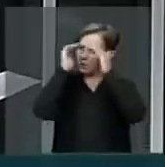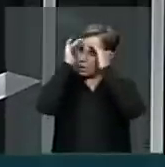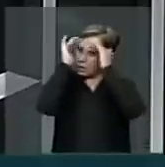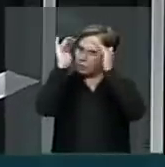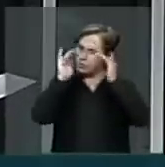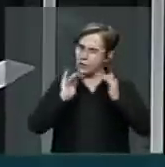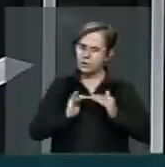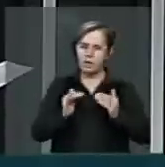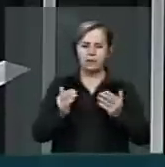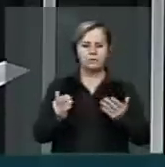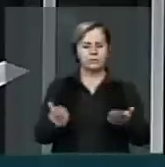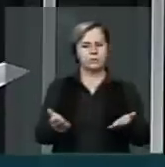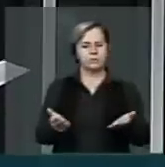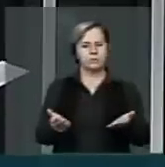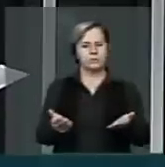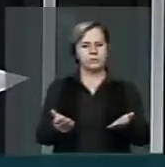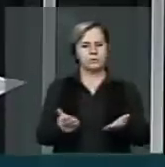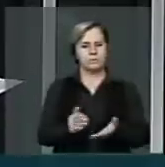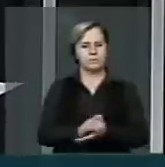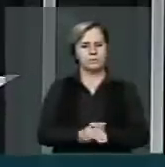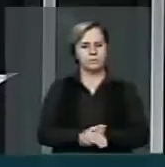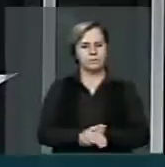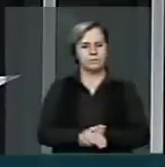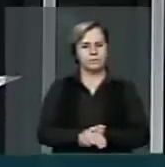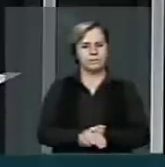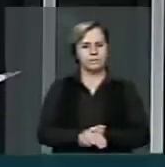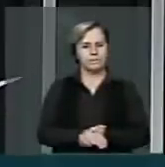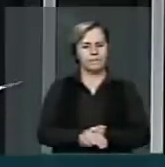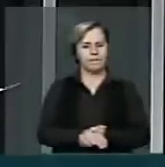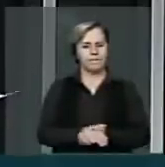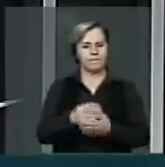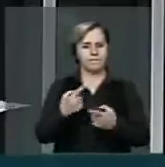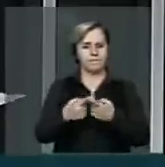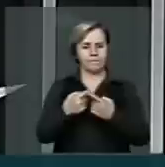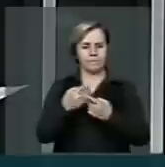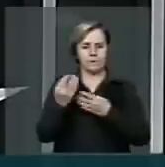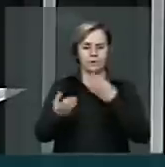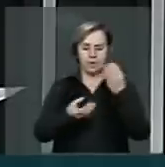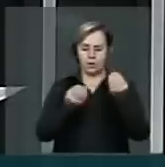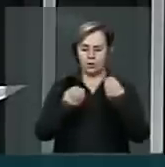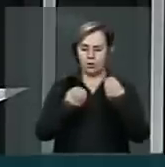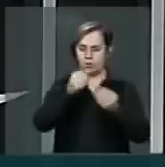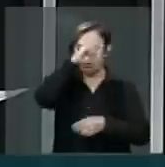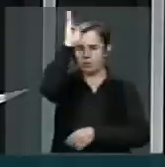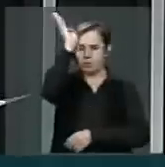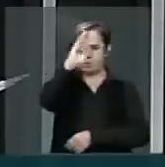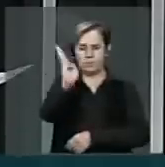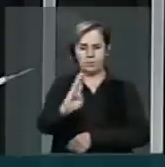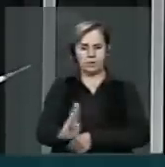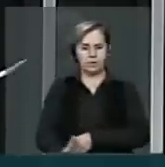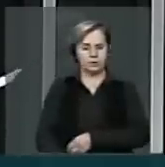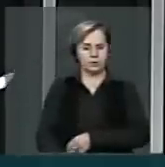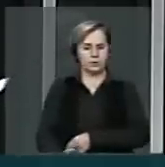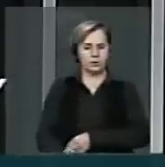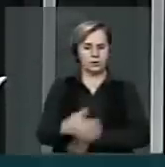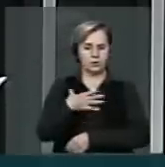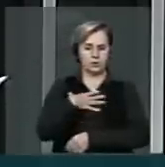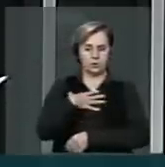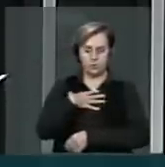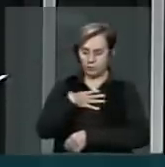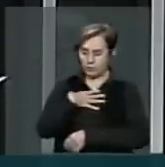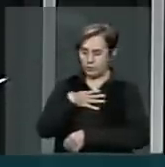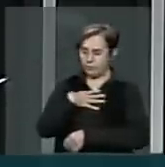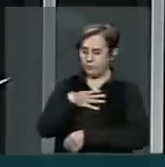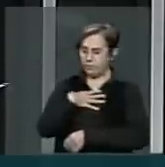porque como brasileiros filhos de muçulmano